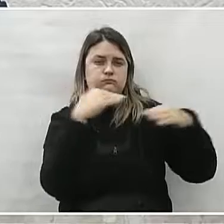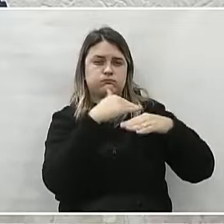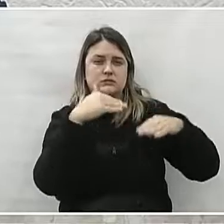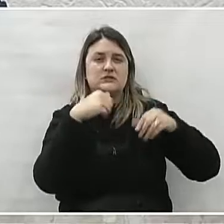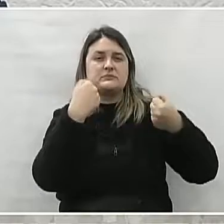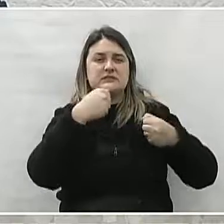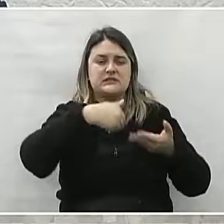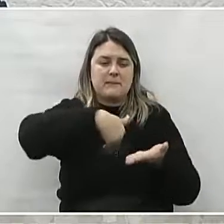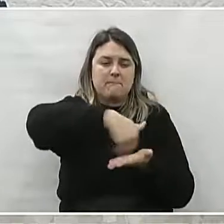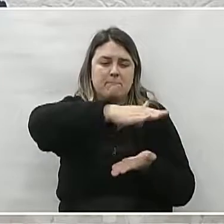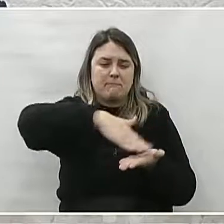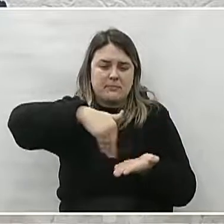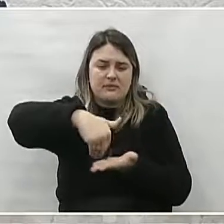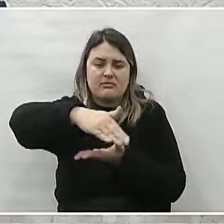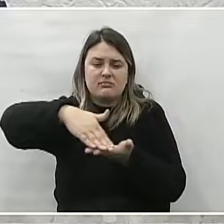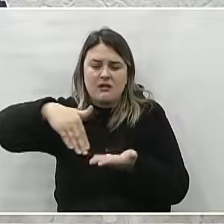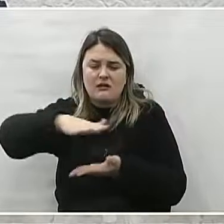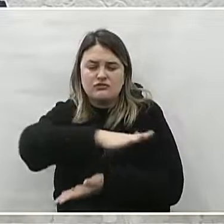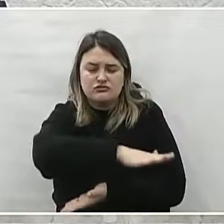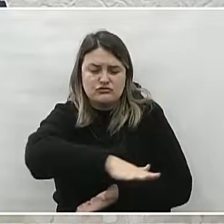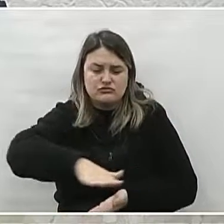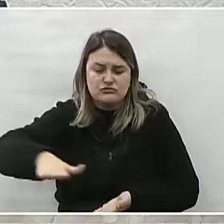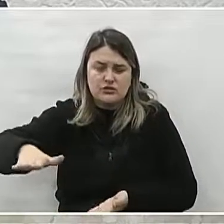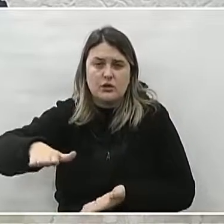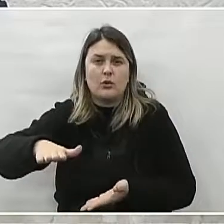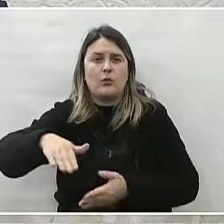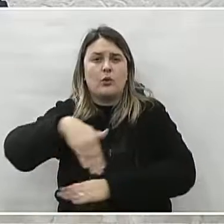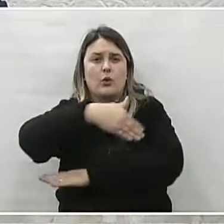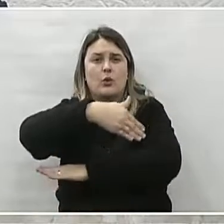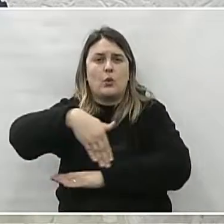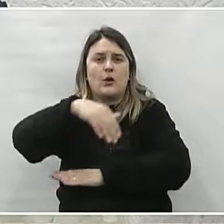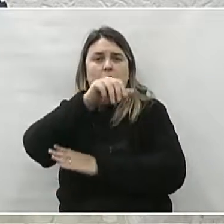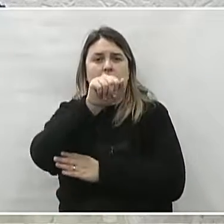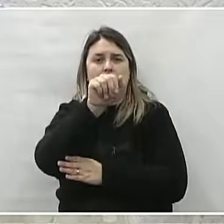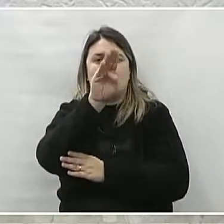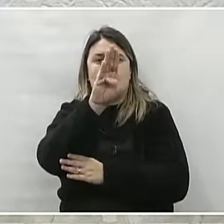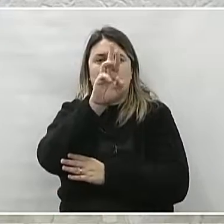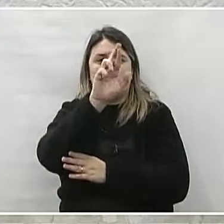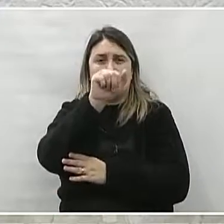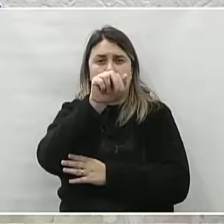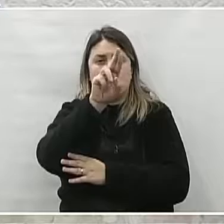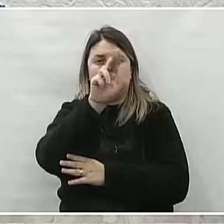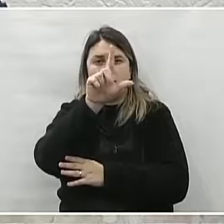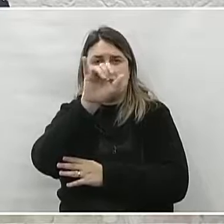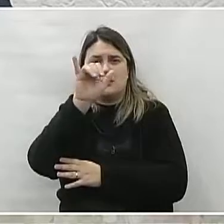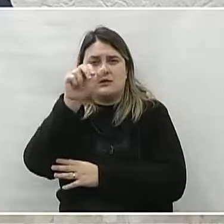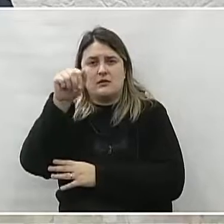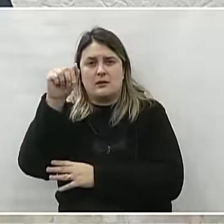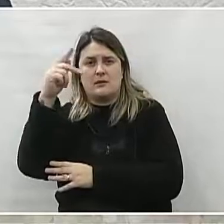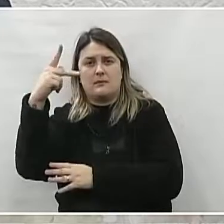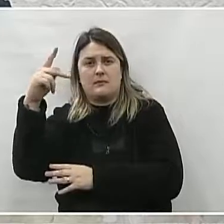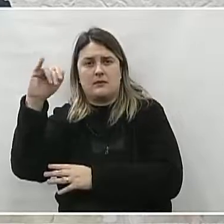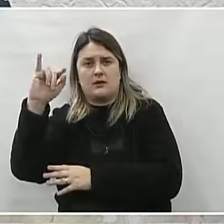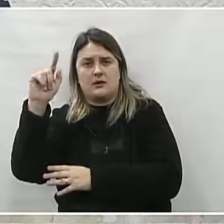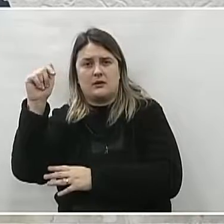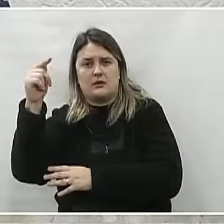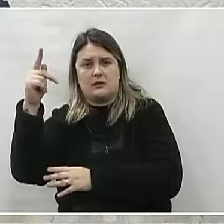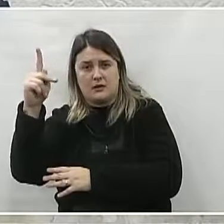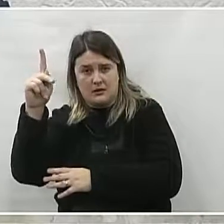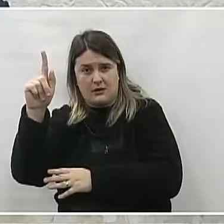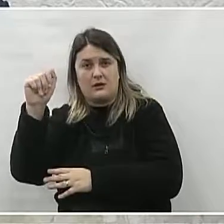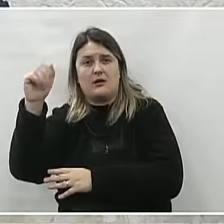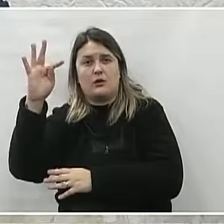as faixas e sinalizem a estrada Braulina Pigato, do bairro São Sebastião. Justificativa. Muitos